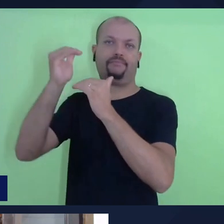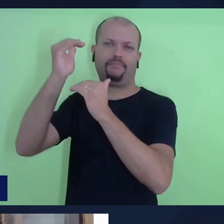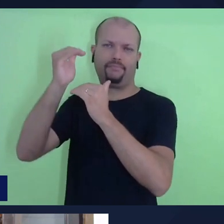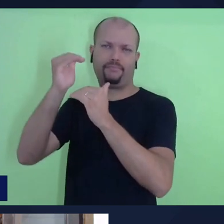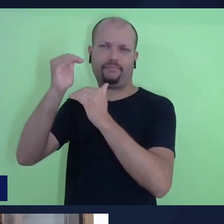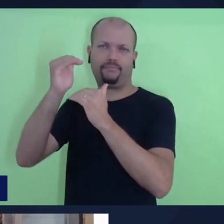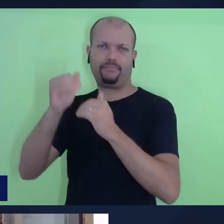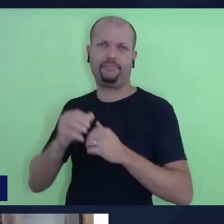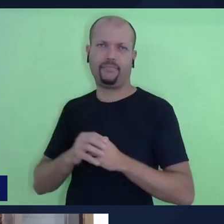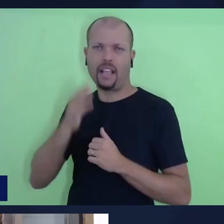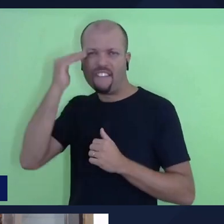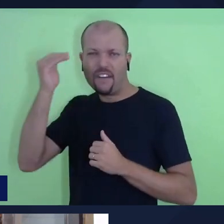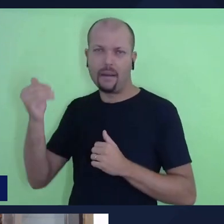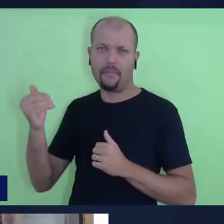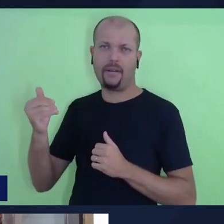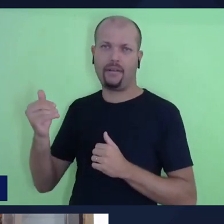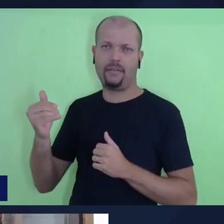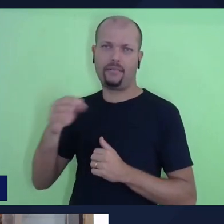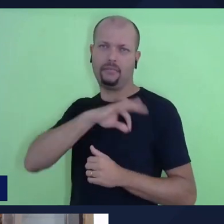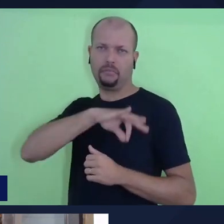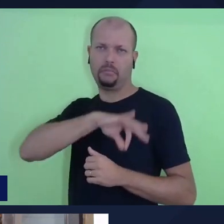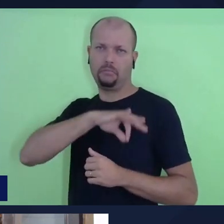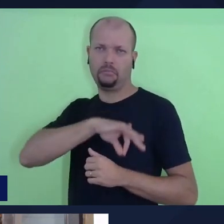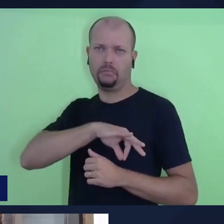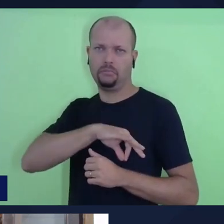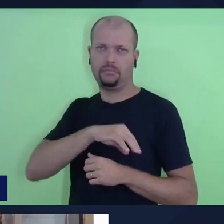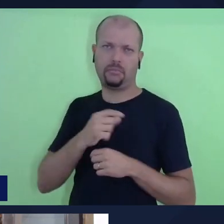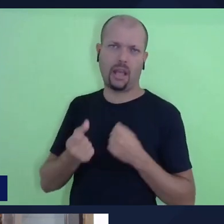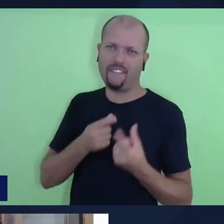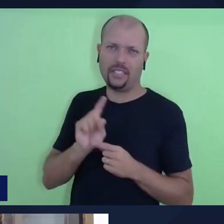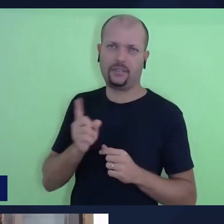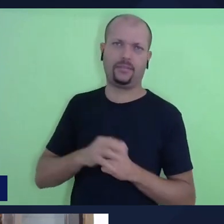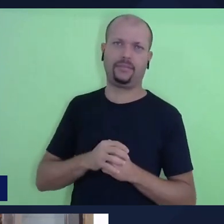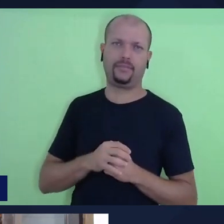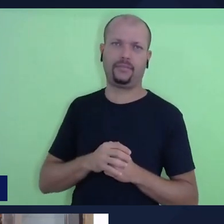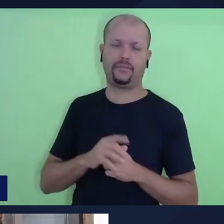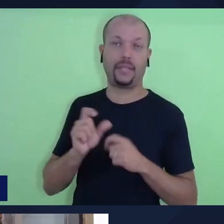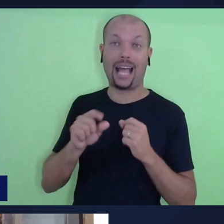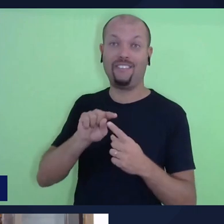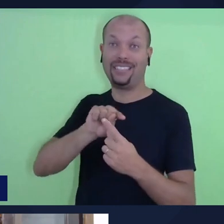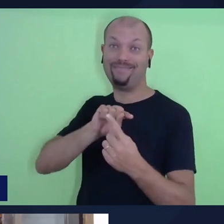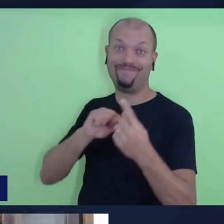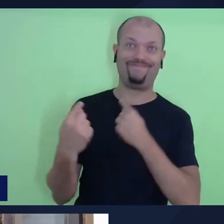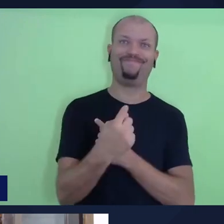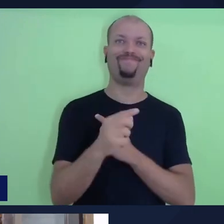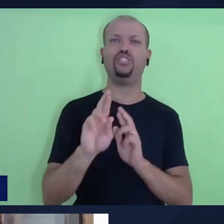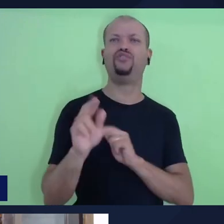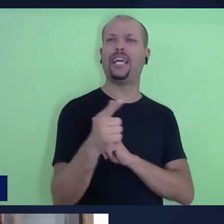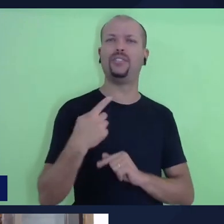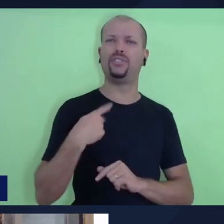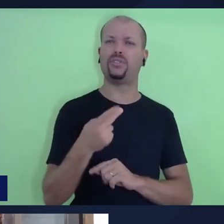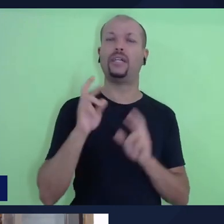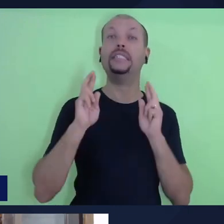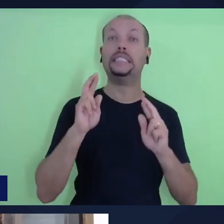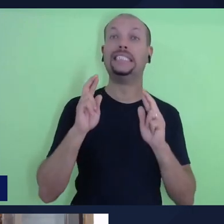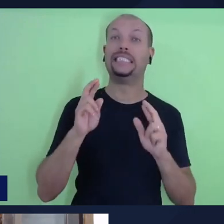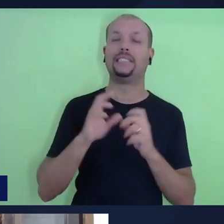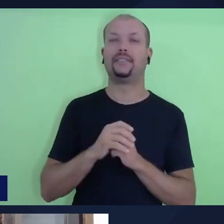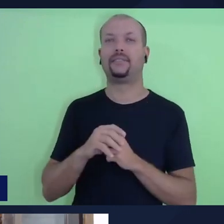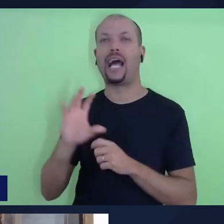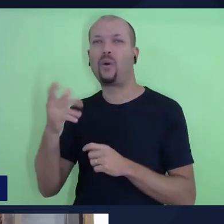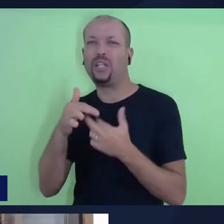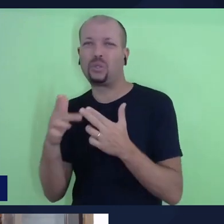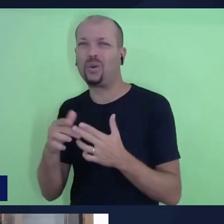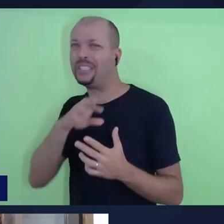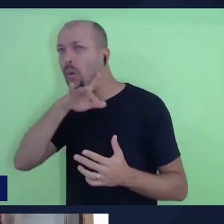Muitas vezes ela acontece de forma até ao contrário do que a gente espera. Acontece eventos adversos